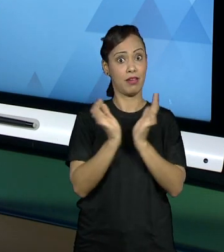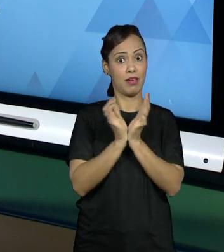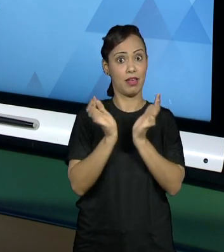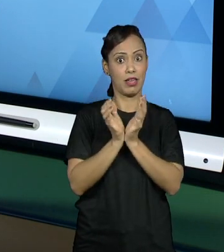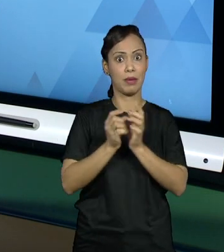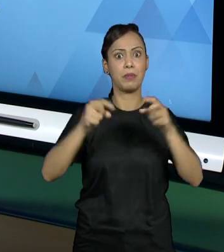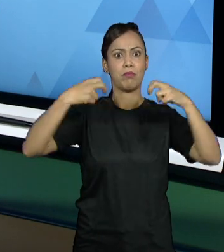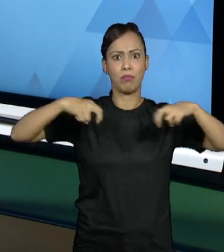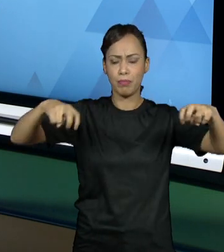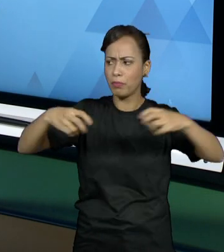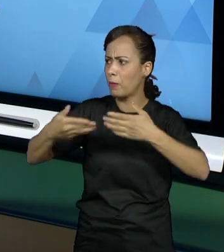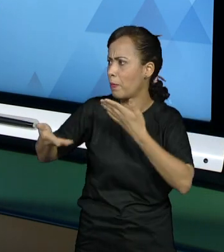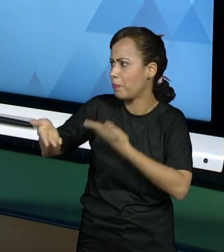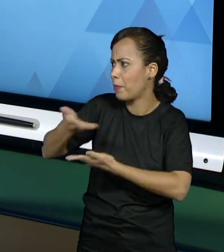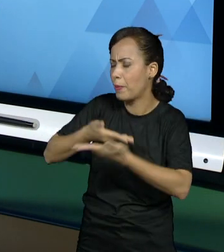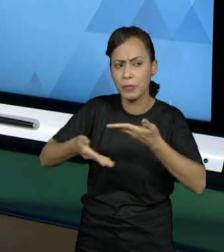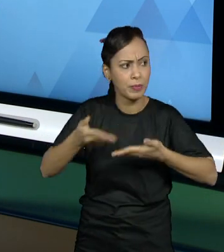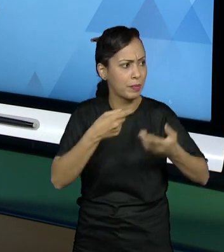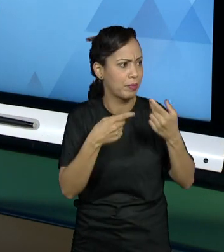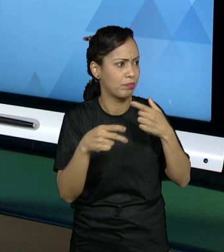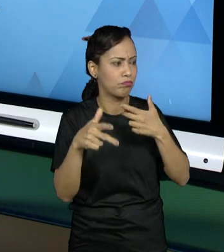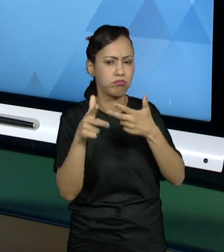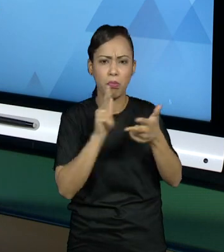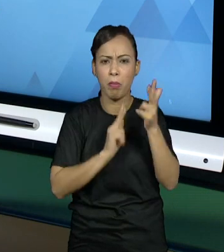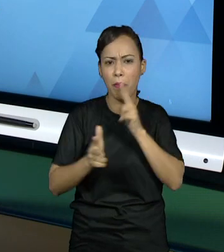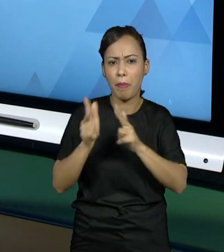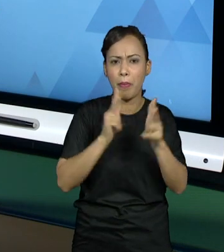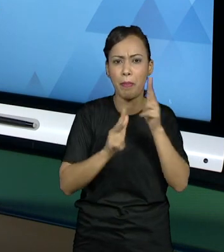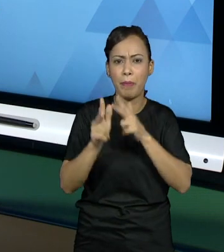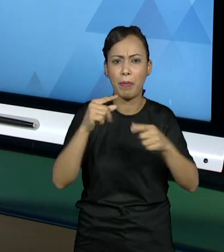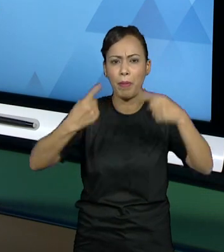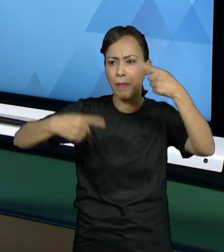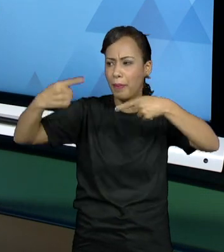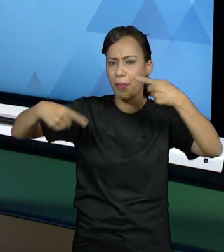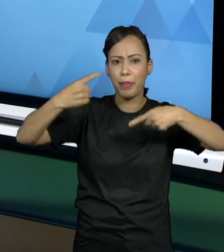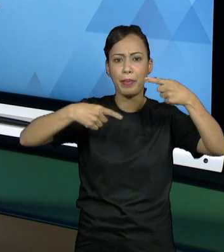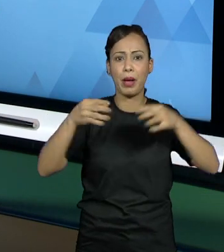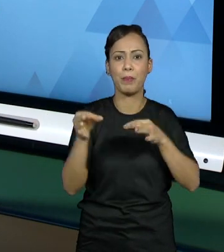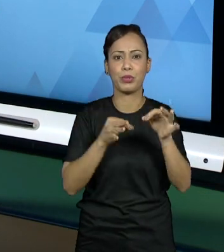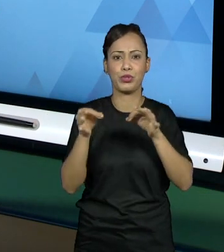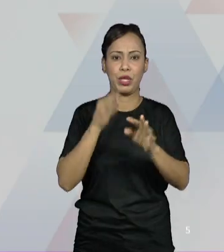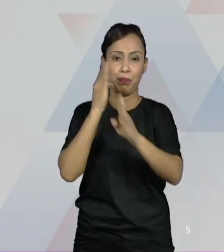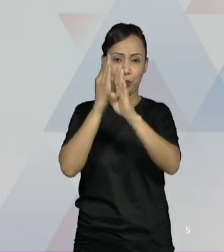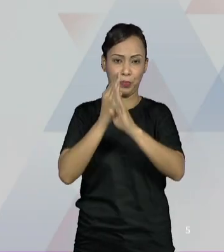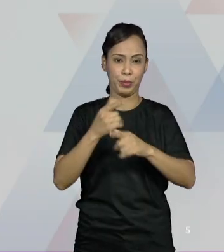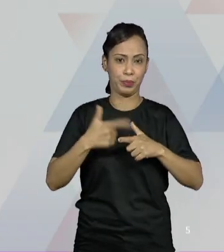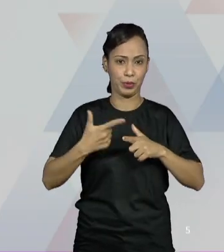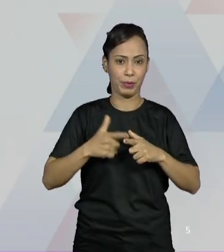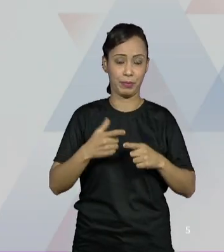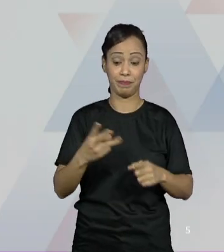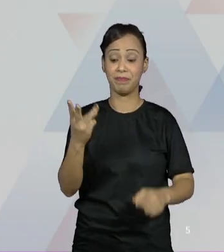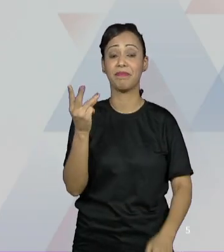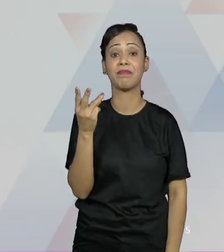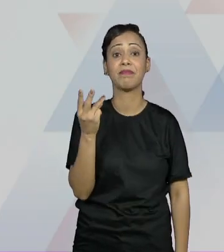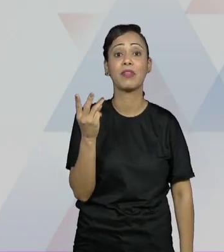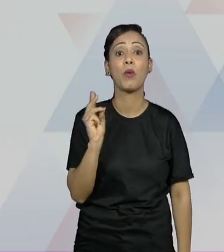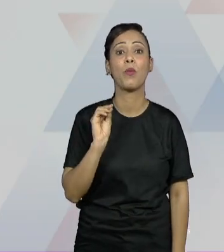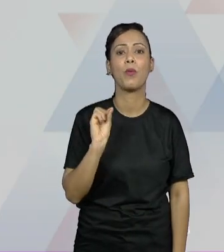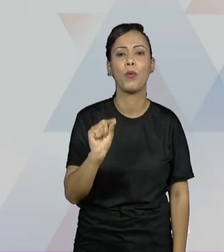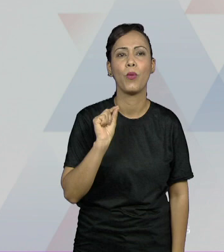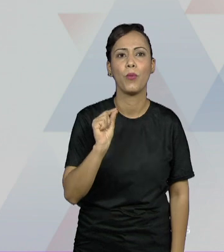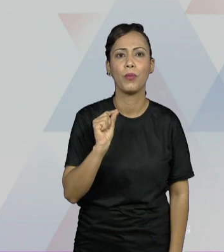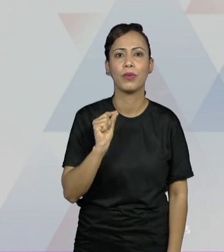trazer com a realização desse projeto. E a terceira etapa é propriamente a